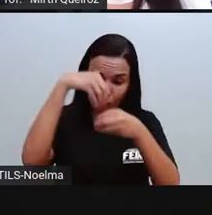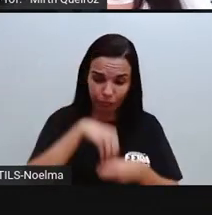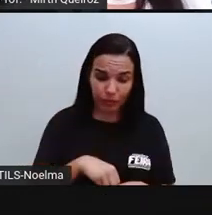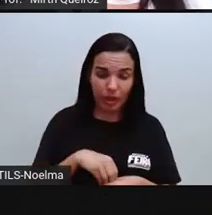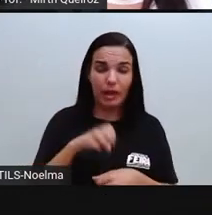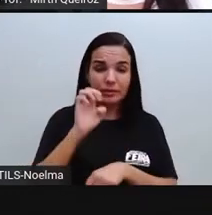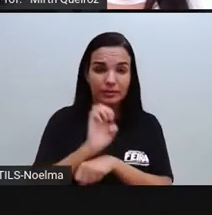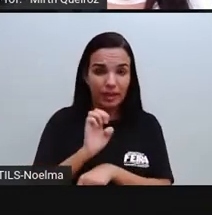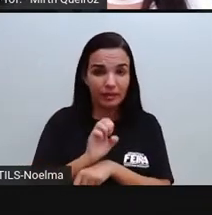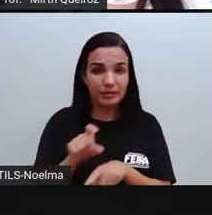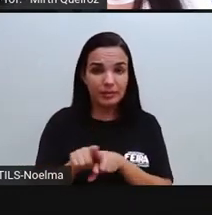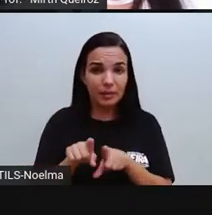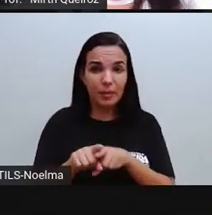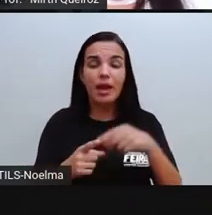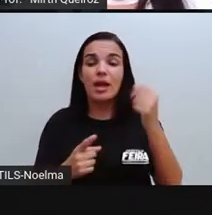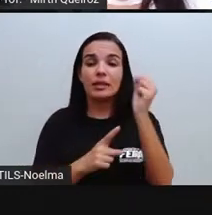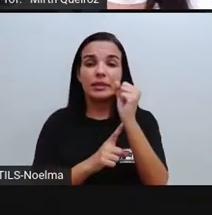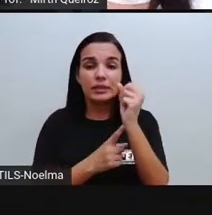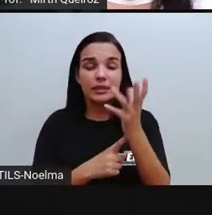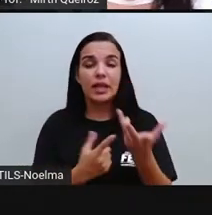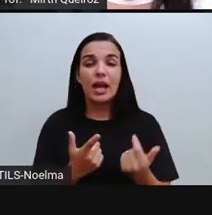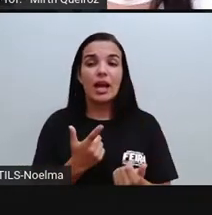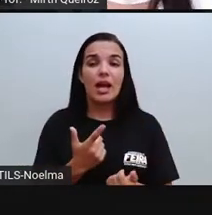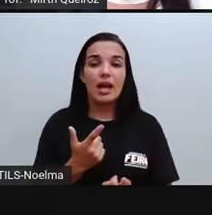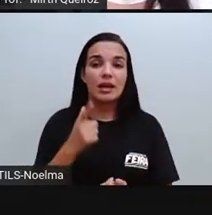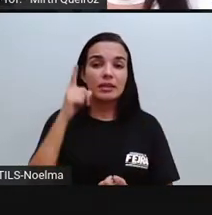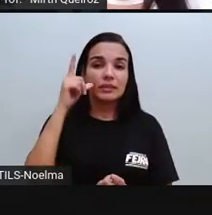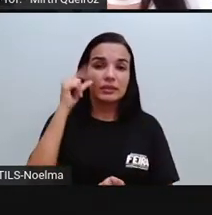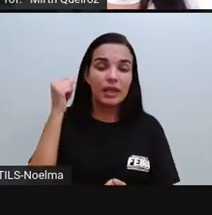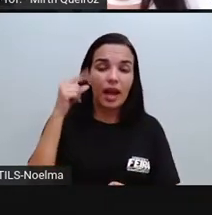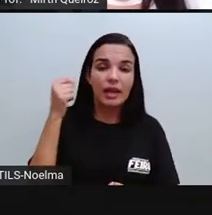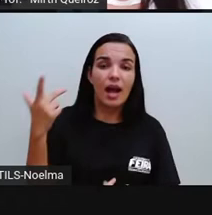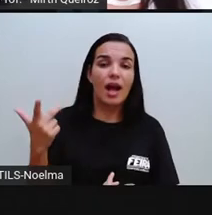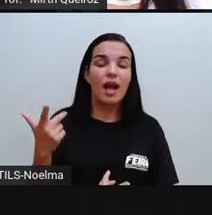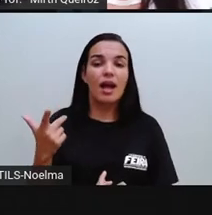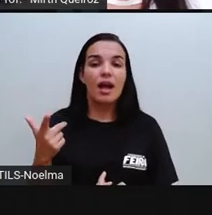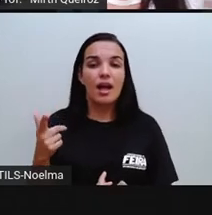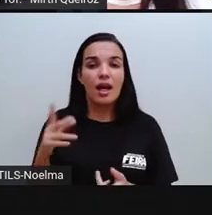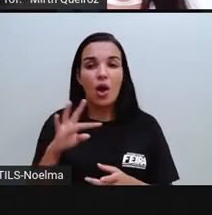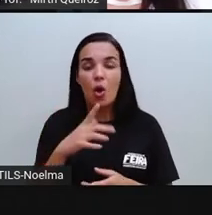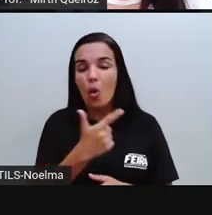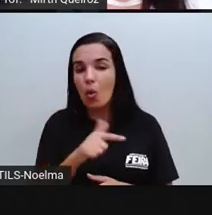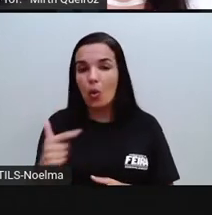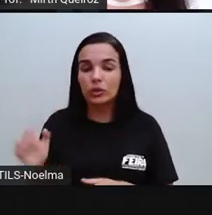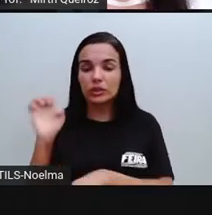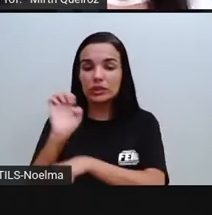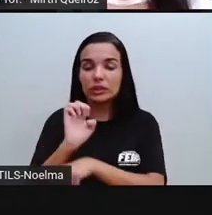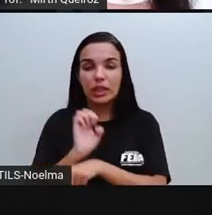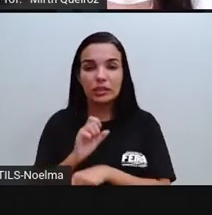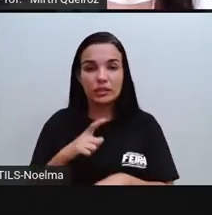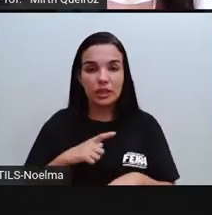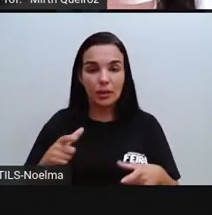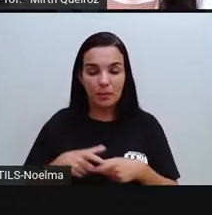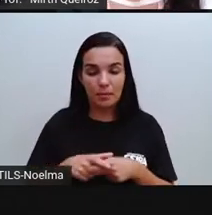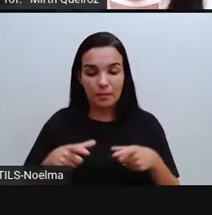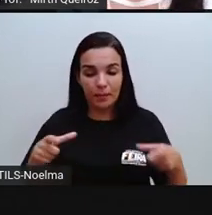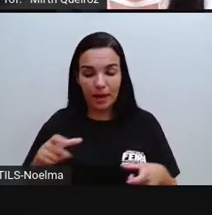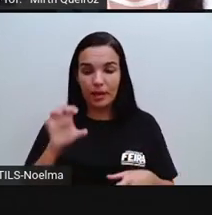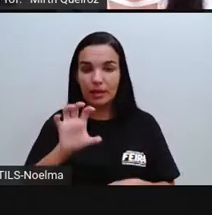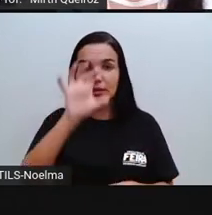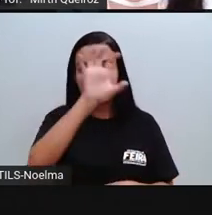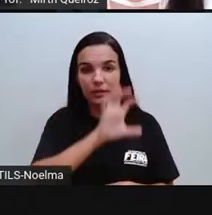de outros estados, como Sergipe, Ceará, né? Dentre outros estados que fazem parte da região. E